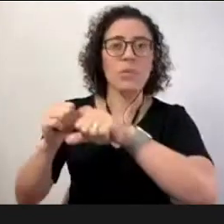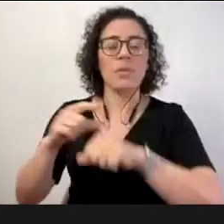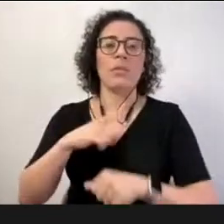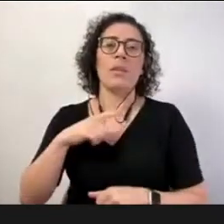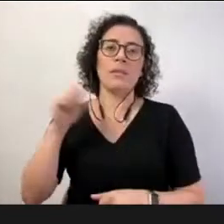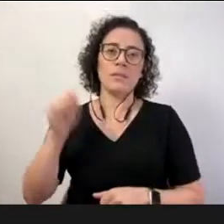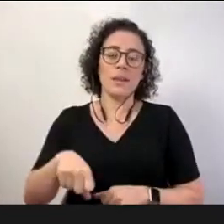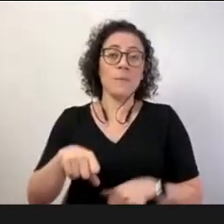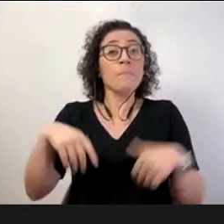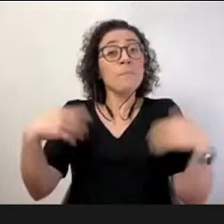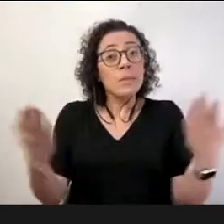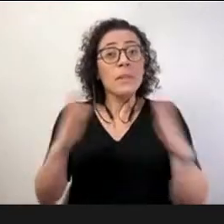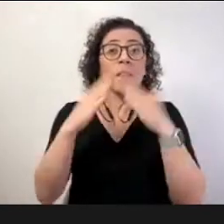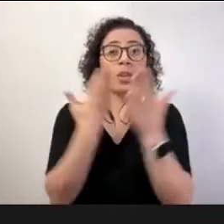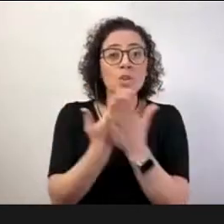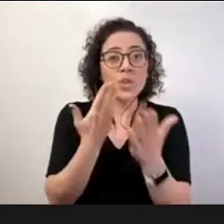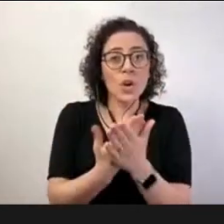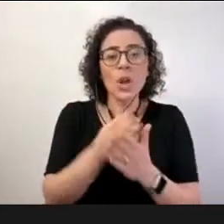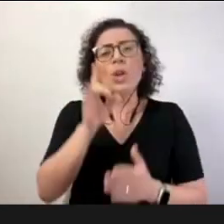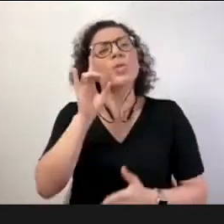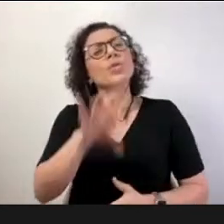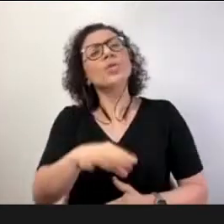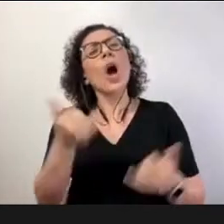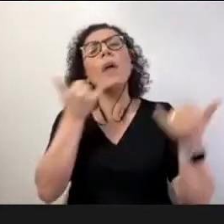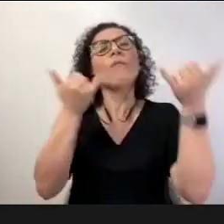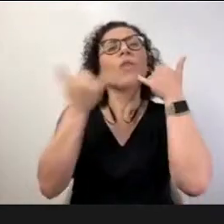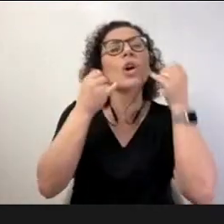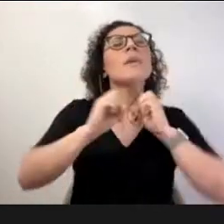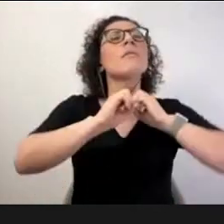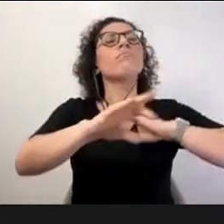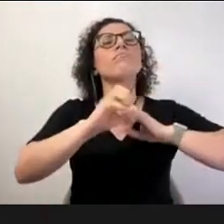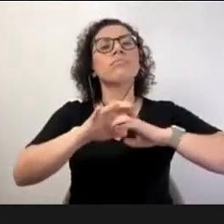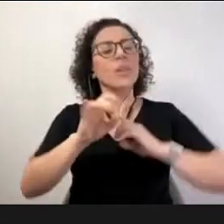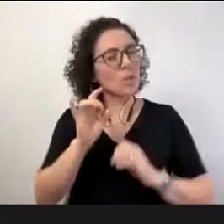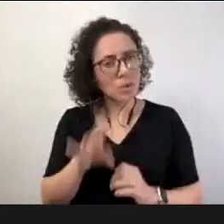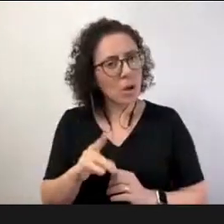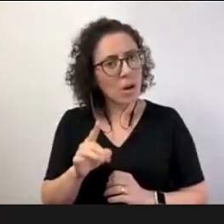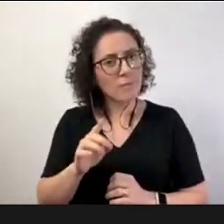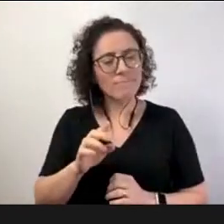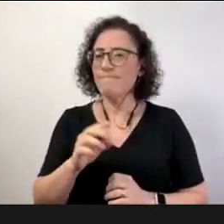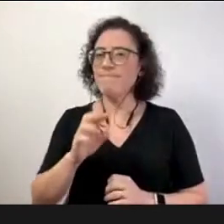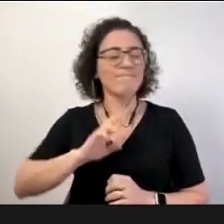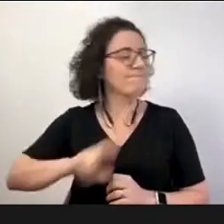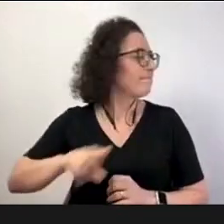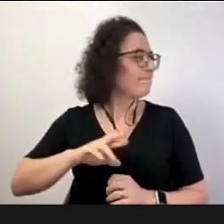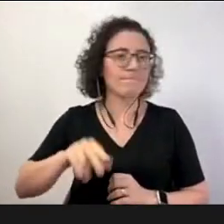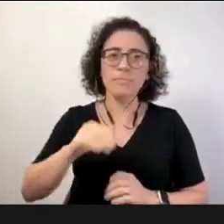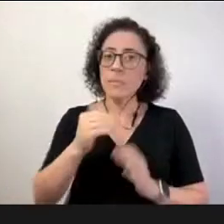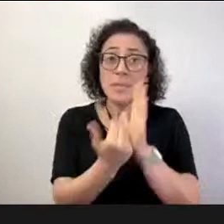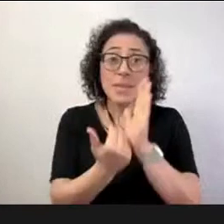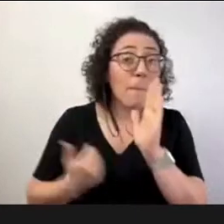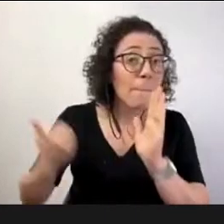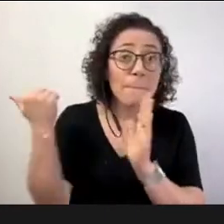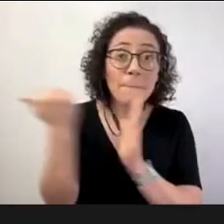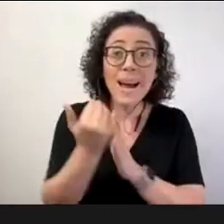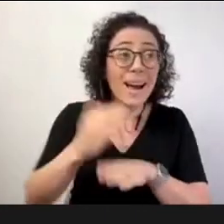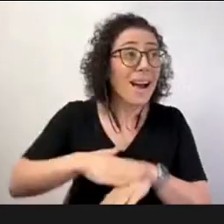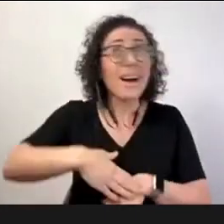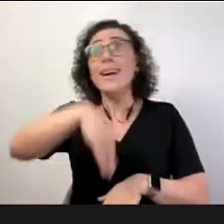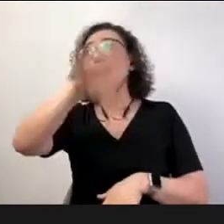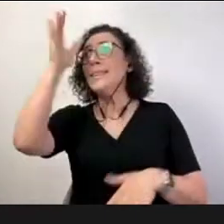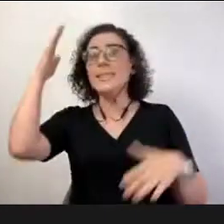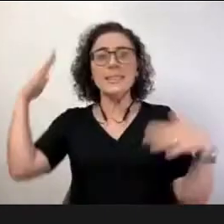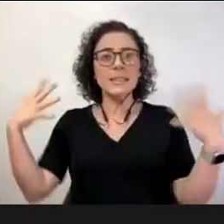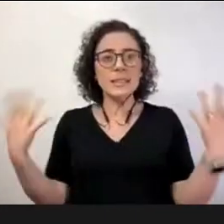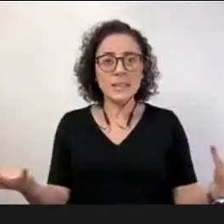mais do que informação porque a informação já não existe só na escola talvez nem exista predominantemente na